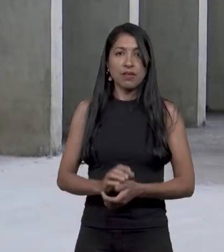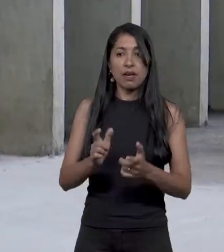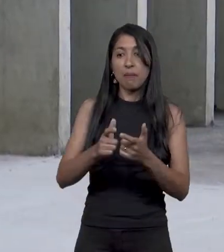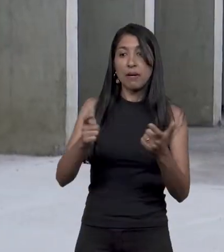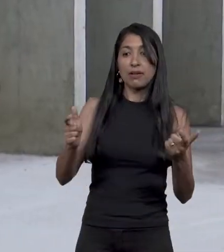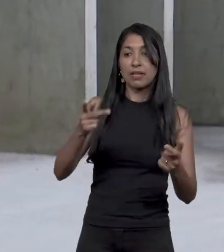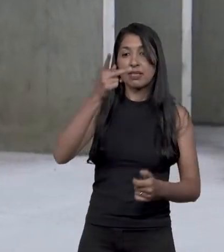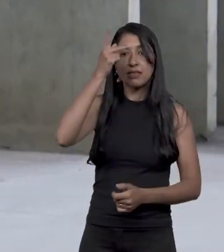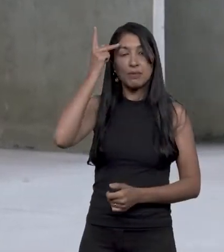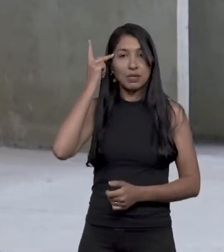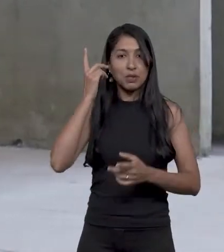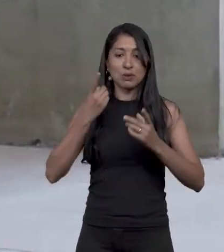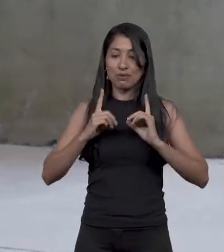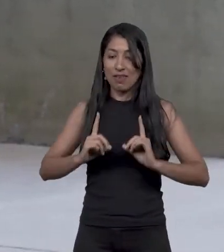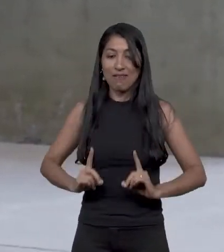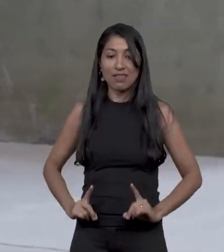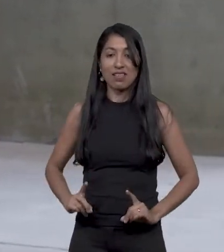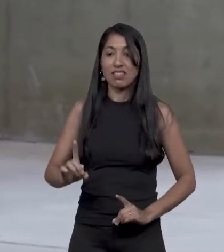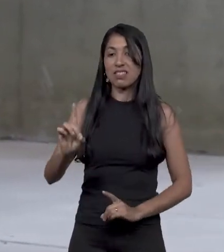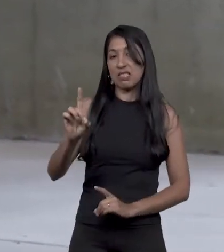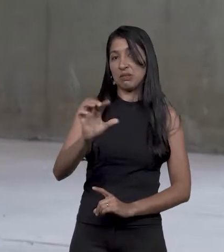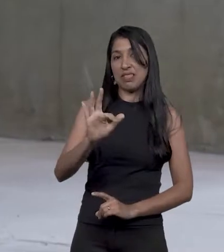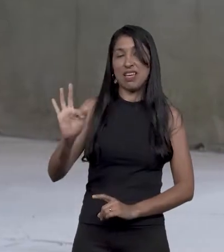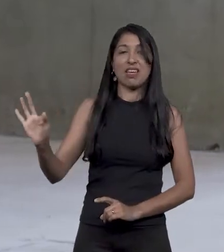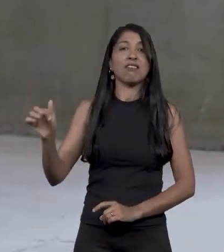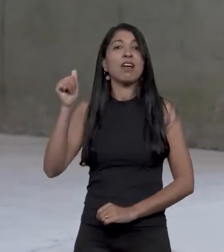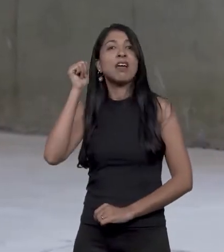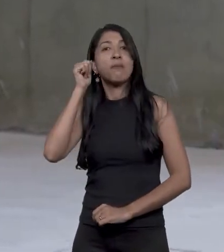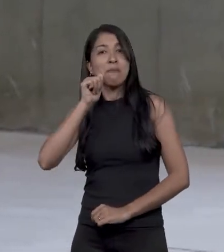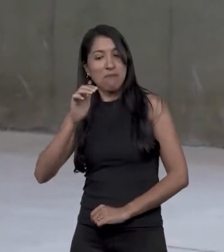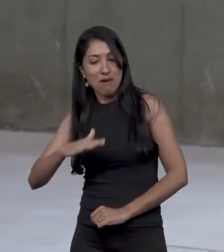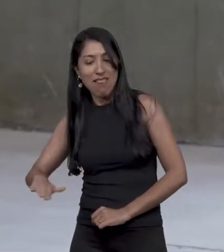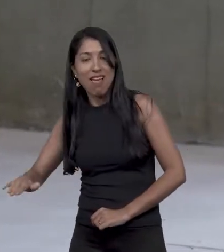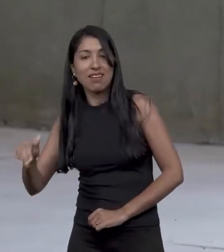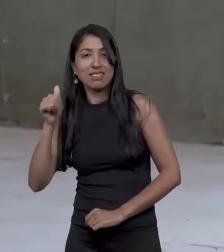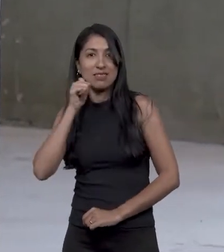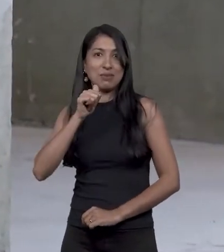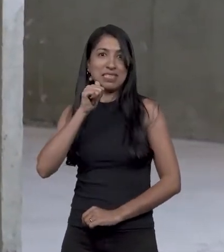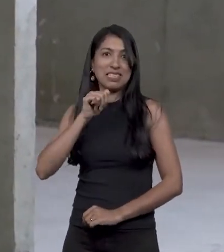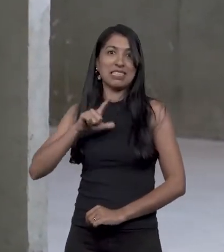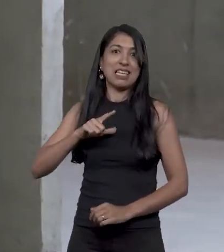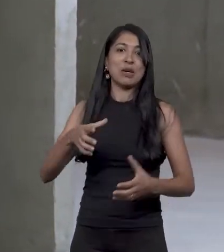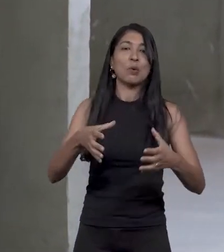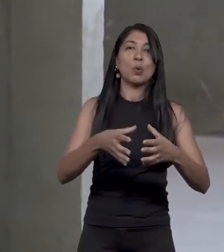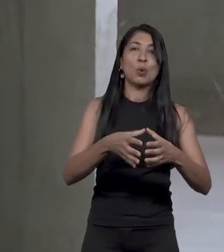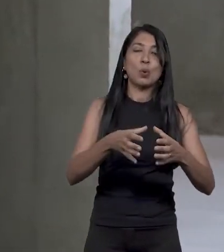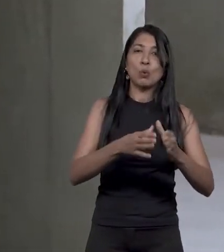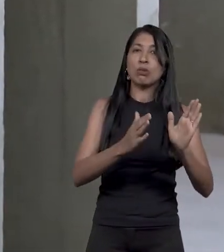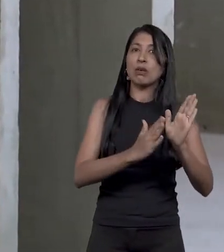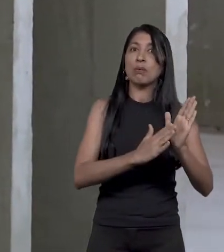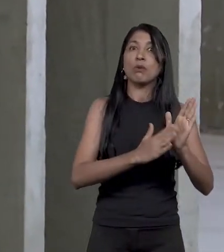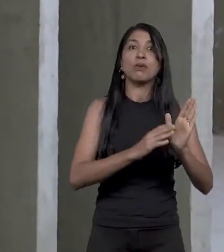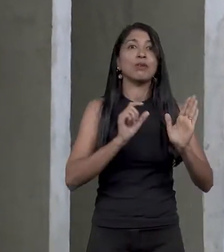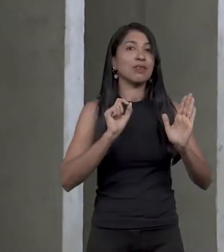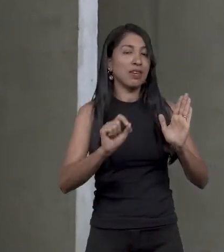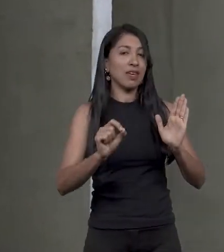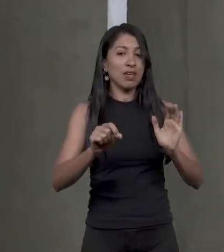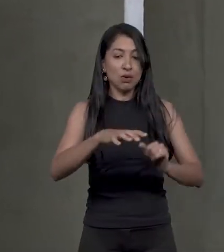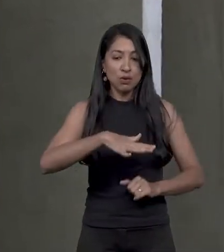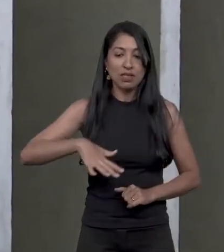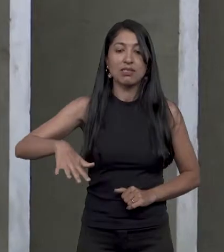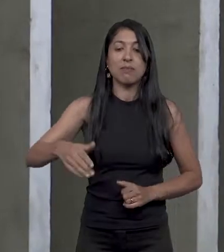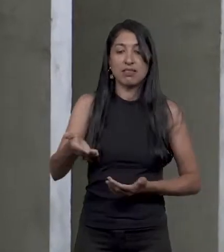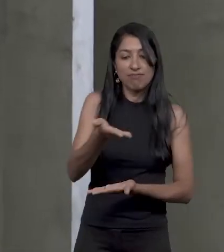A maioria das pessoas com deficiência no DF é de meninas e mulheres. E existe um coletivo que se propõe a ser um